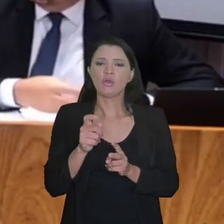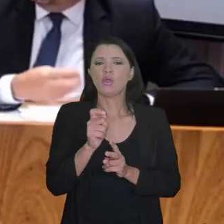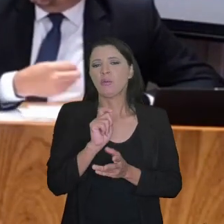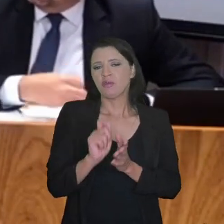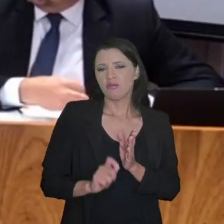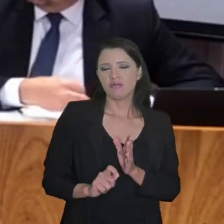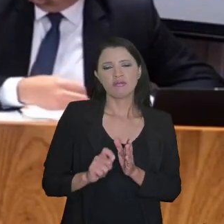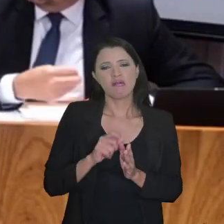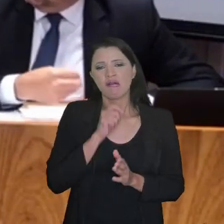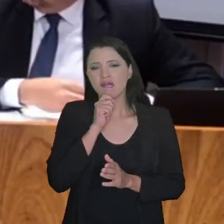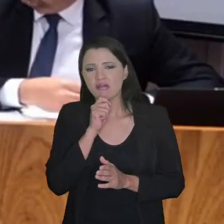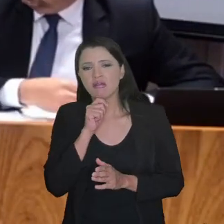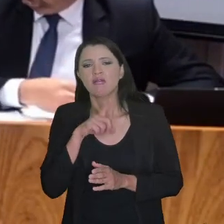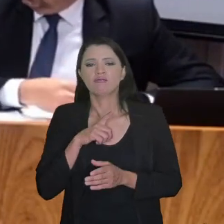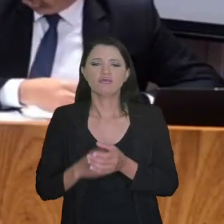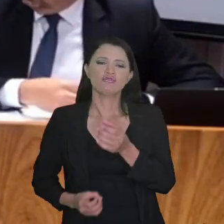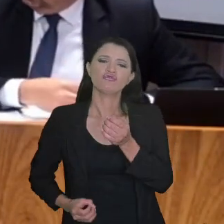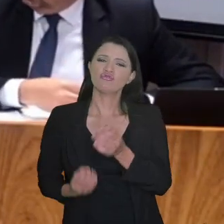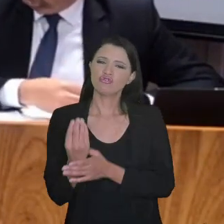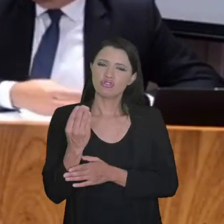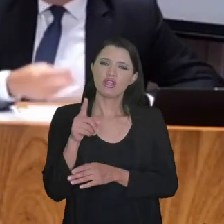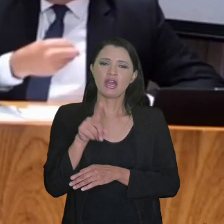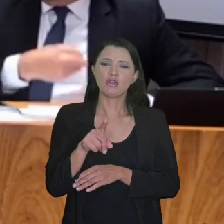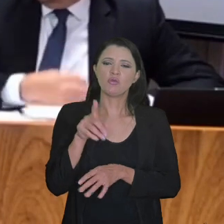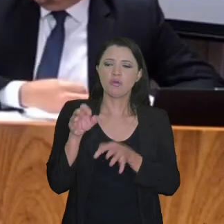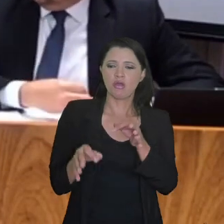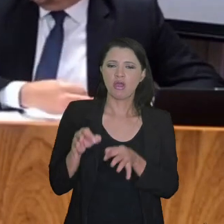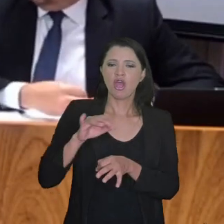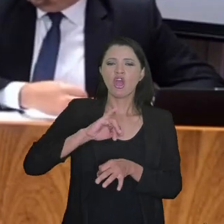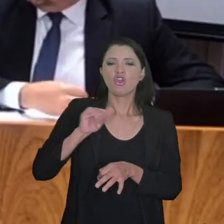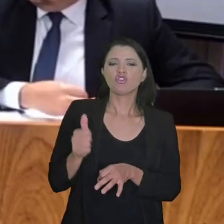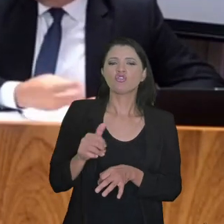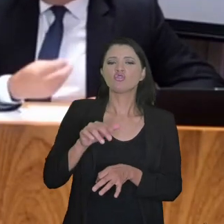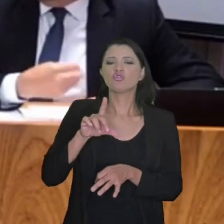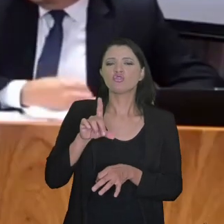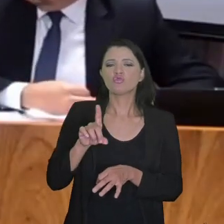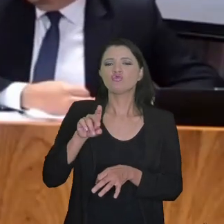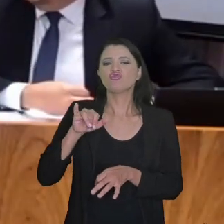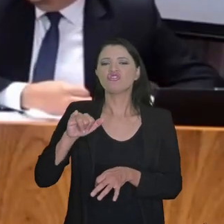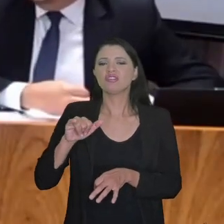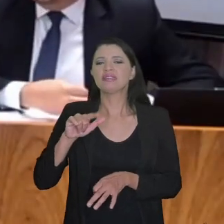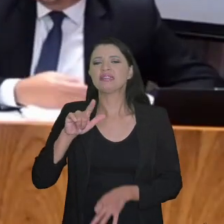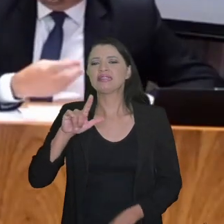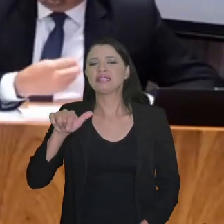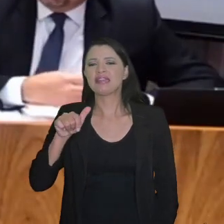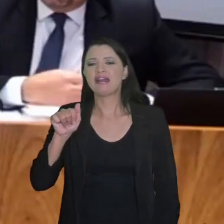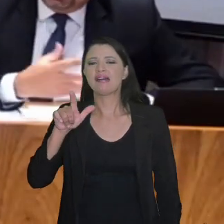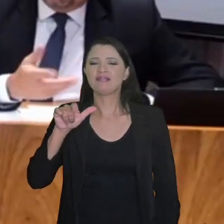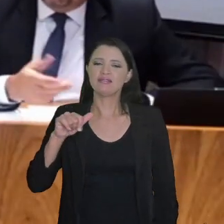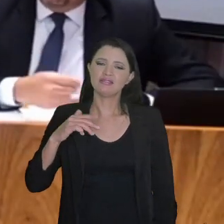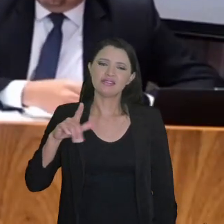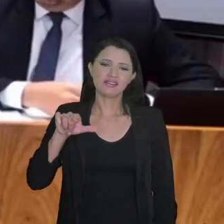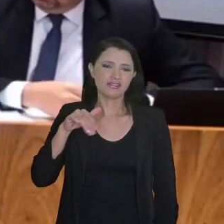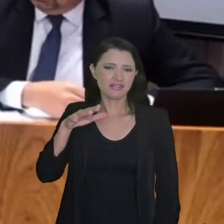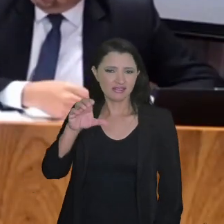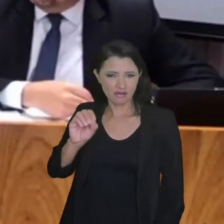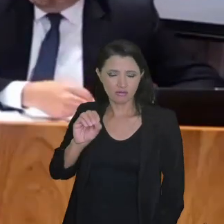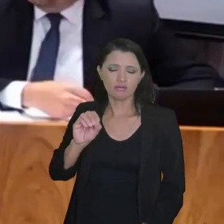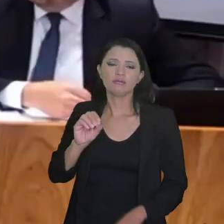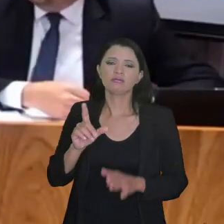transação sobre créditos não escritos, havia gerado uma judicialização, o ISPR fez um